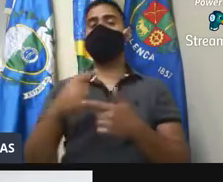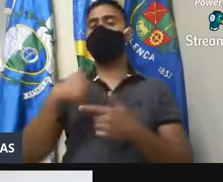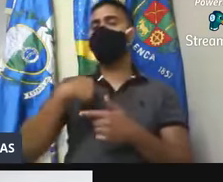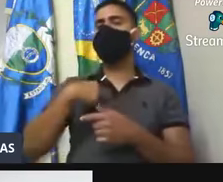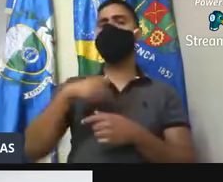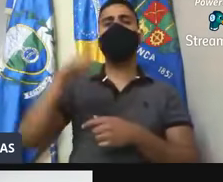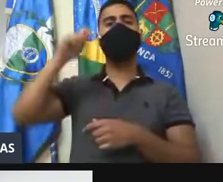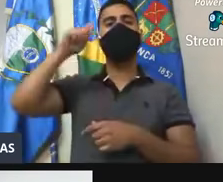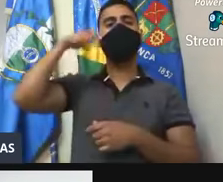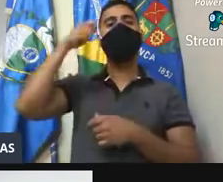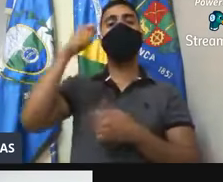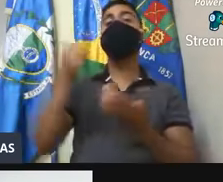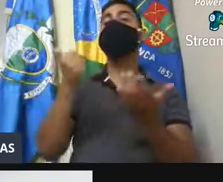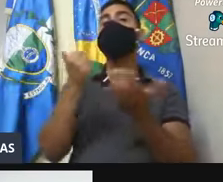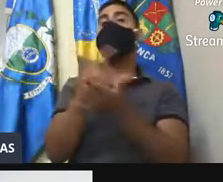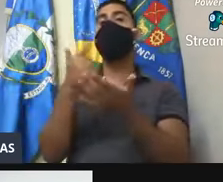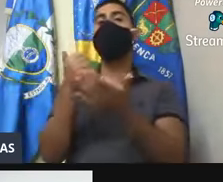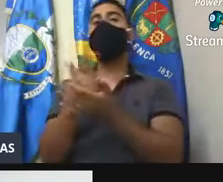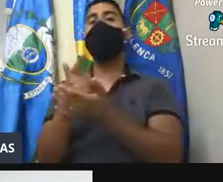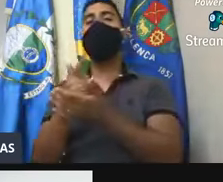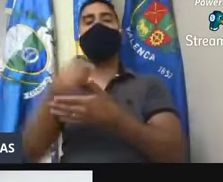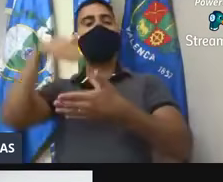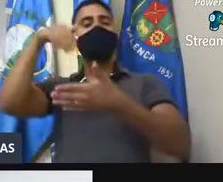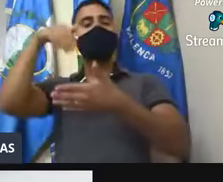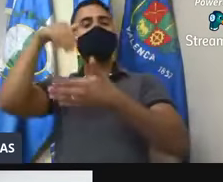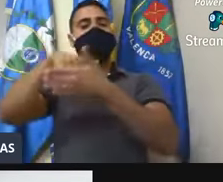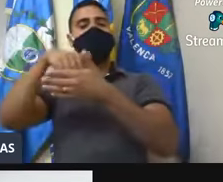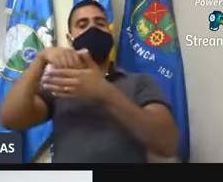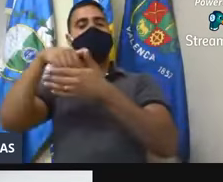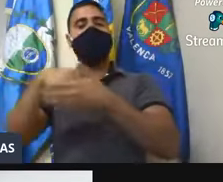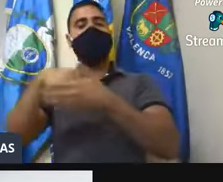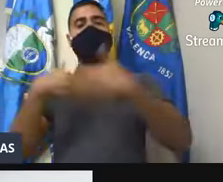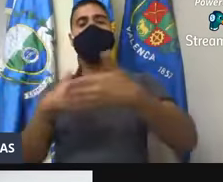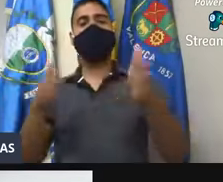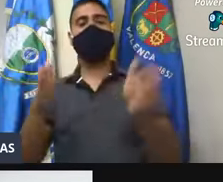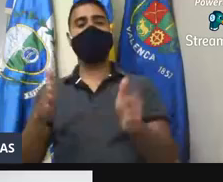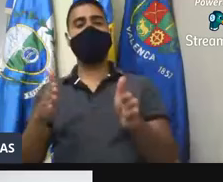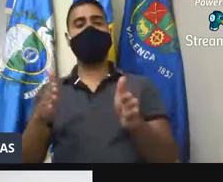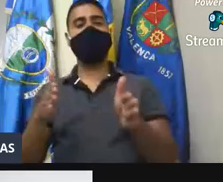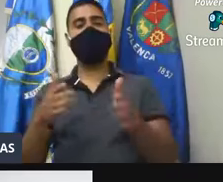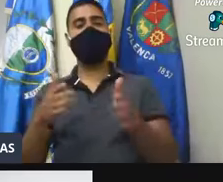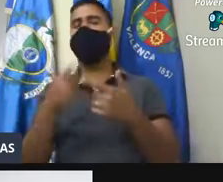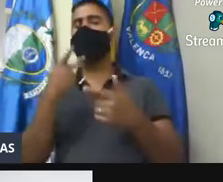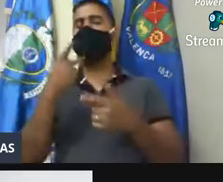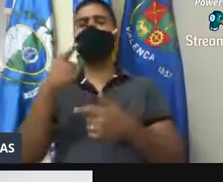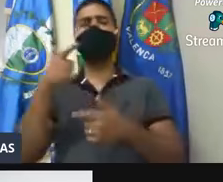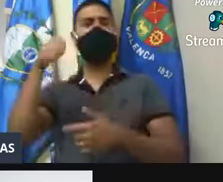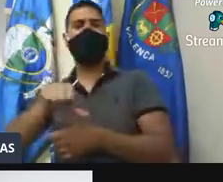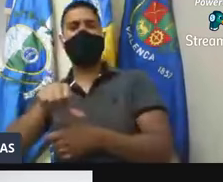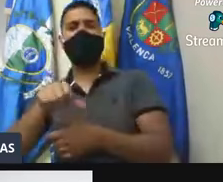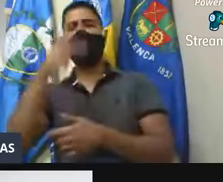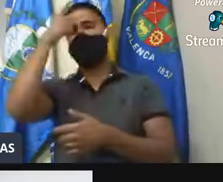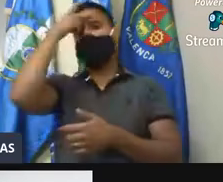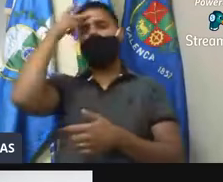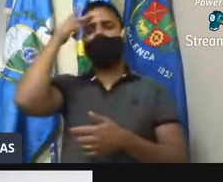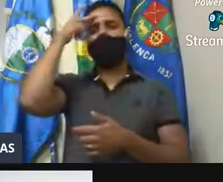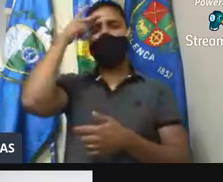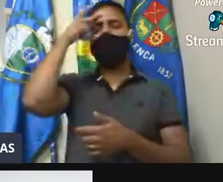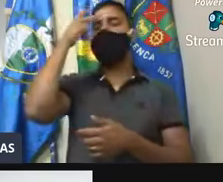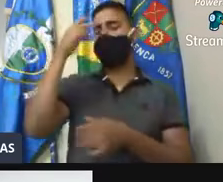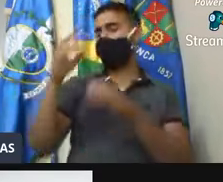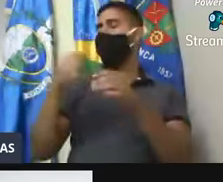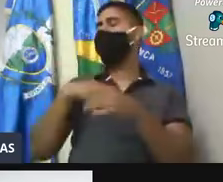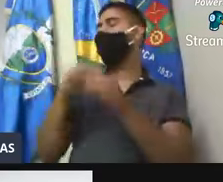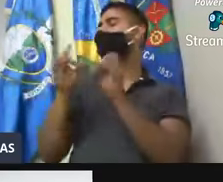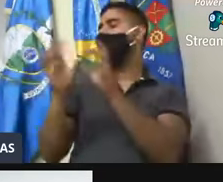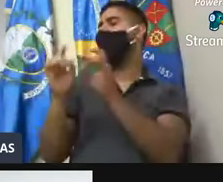vídeo sobre compra de votos com cesta básica, vereadora Michele. Eu falei que pior que o corrupto é o corruptor. É o cara que vende